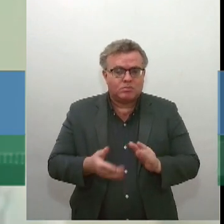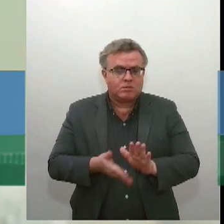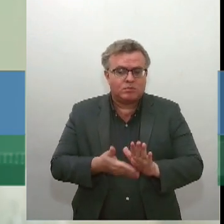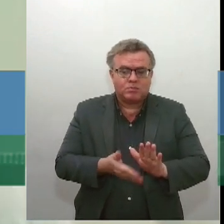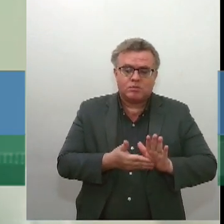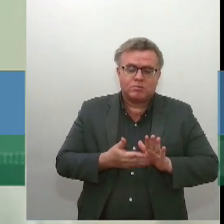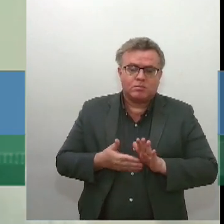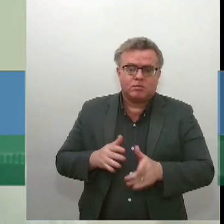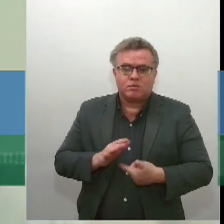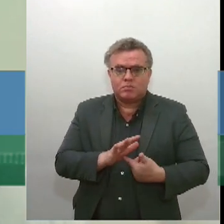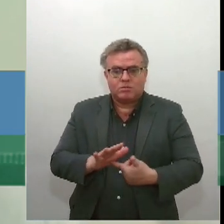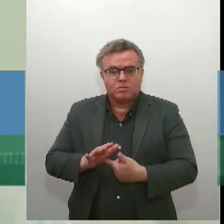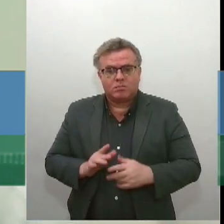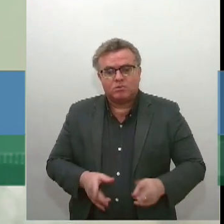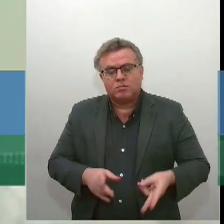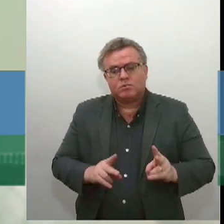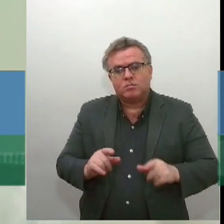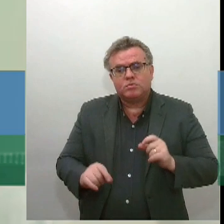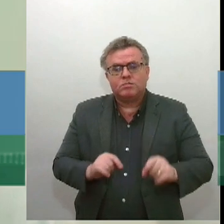de vedar esse tipo